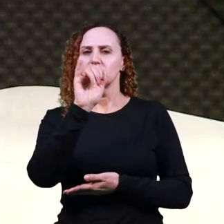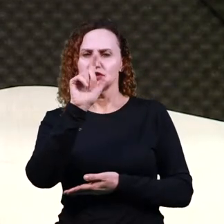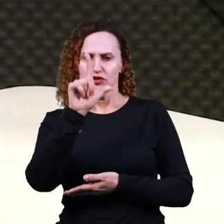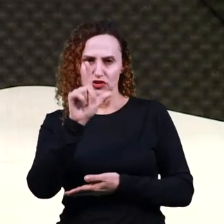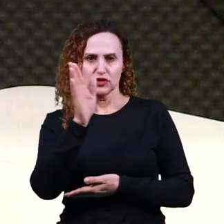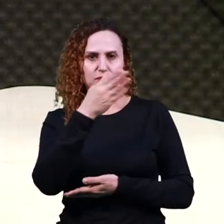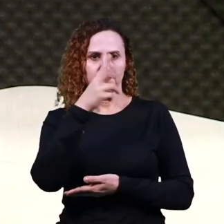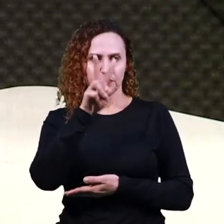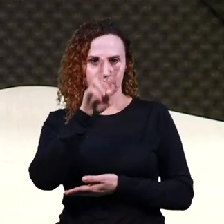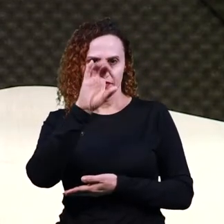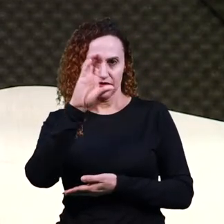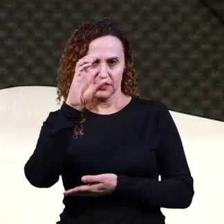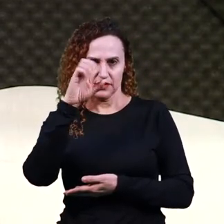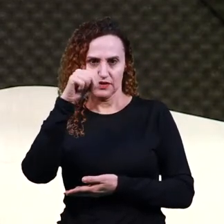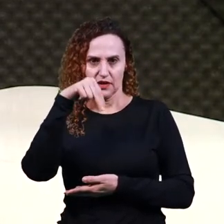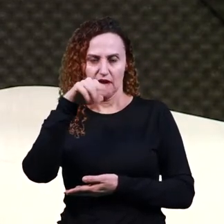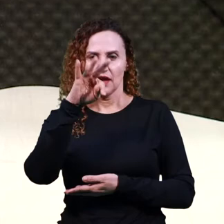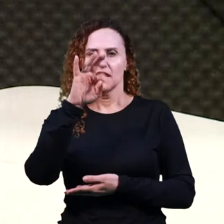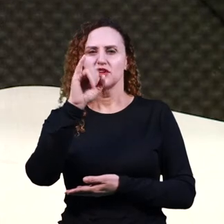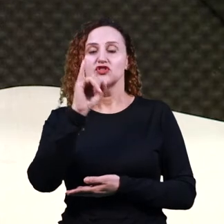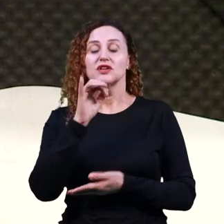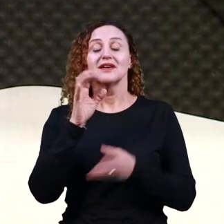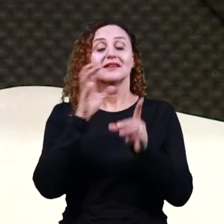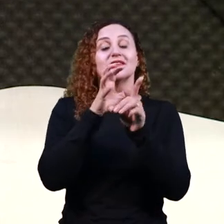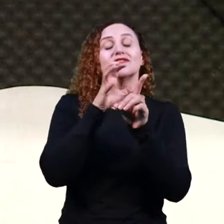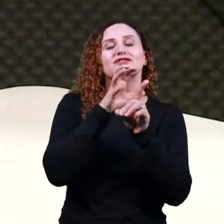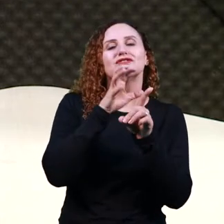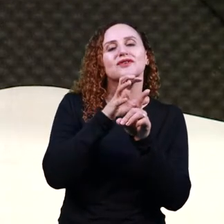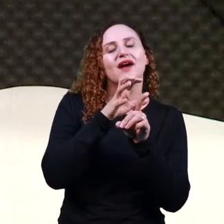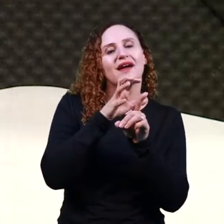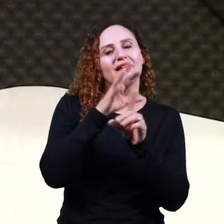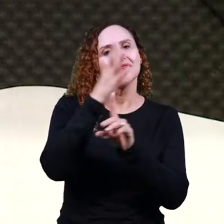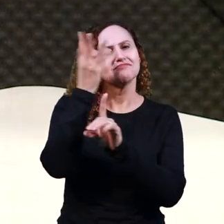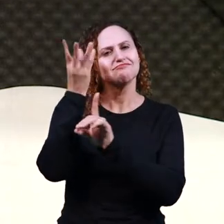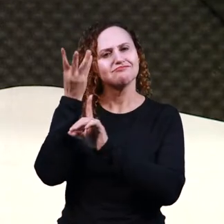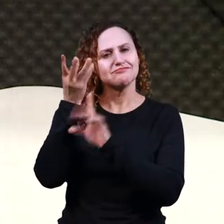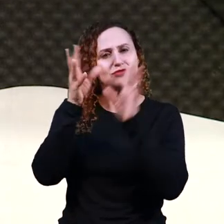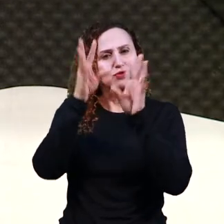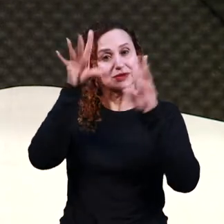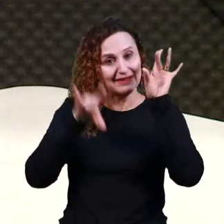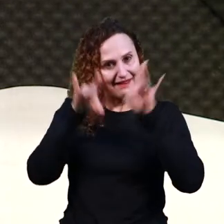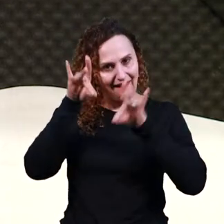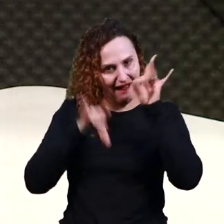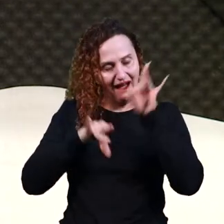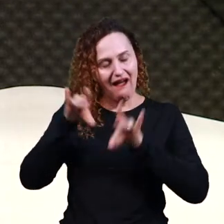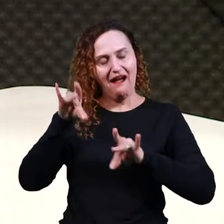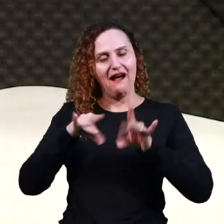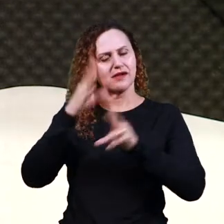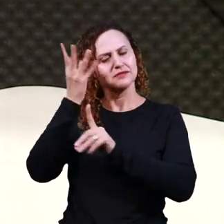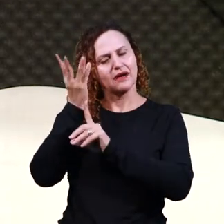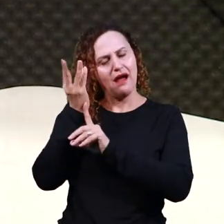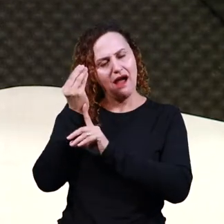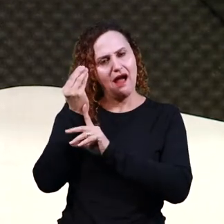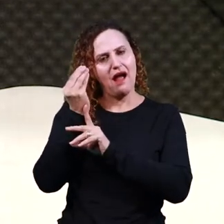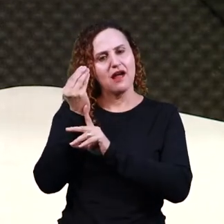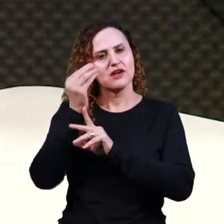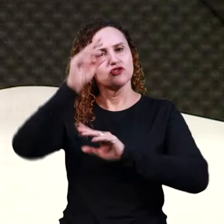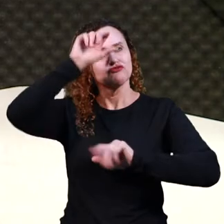se inspirando no teatro espanhol. E esse teatro espanhol, ele tem uma concepção original